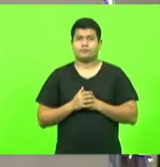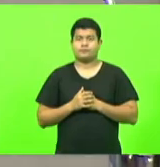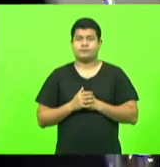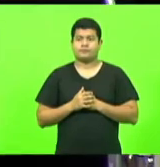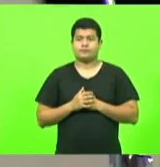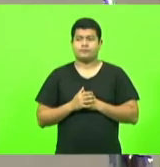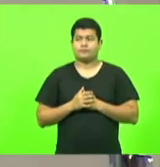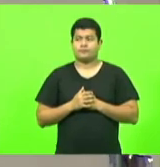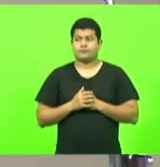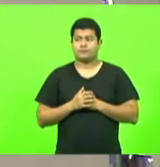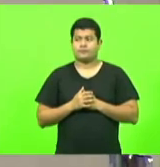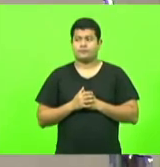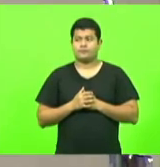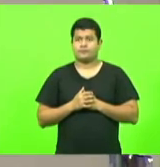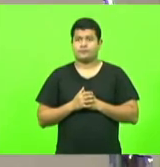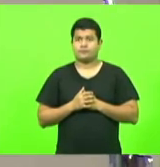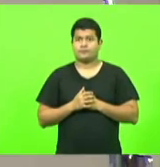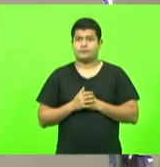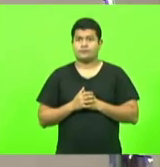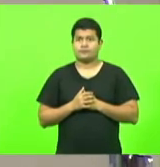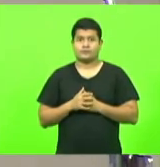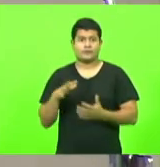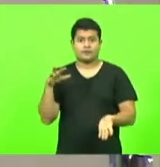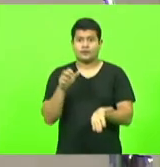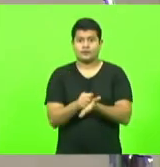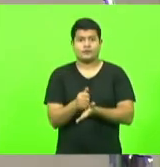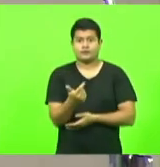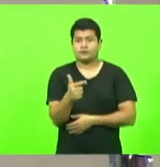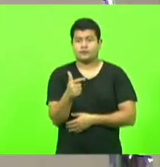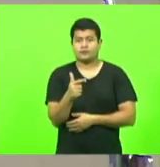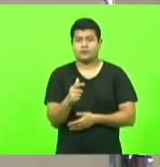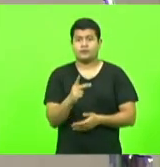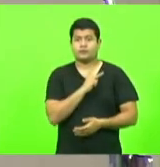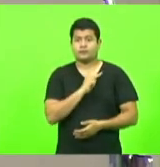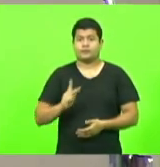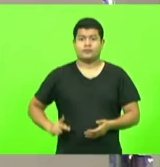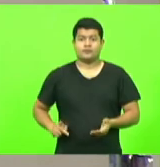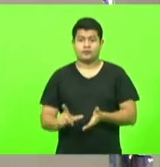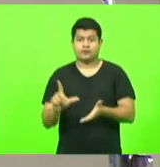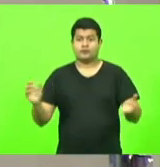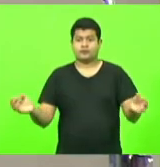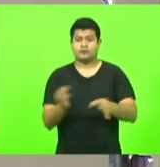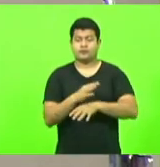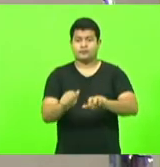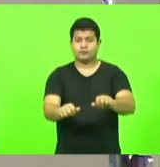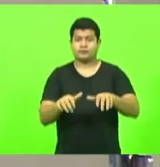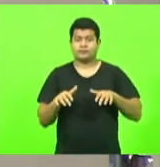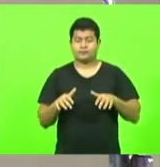como não temos nenhum orador escrito esta presidência antes de encerrar a sessão